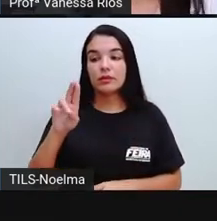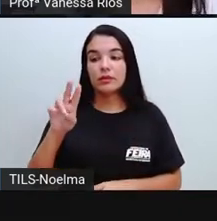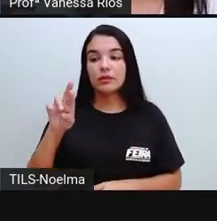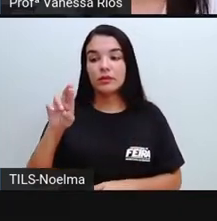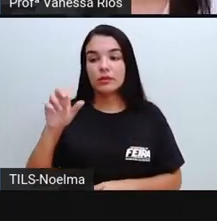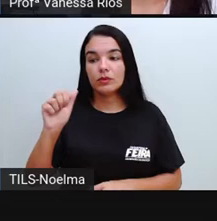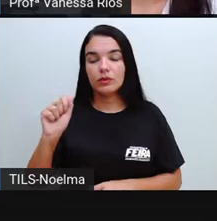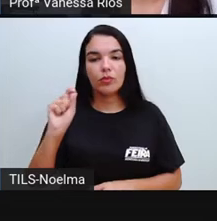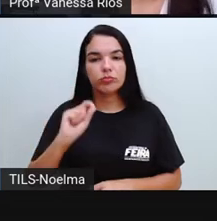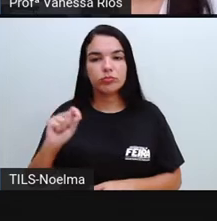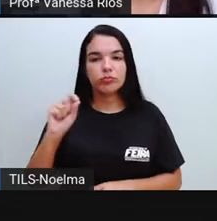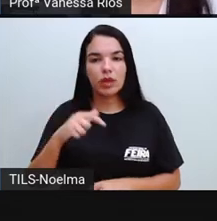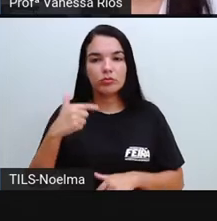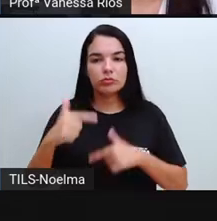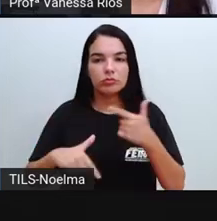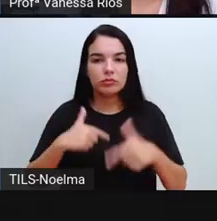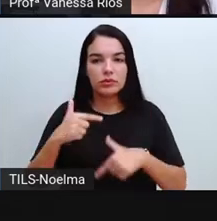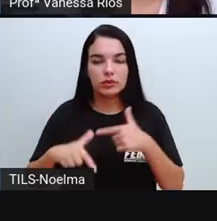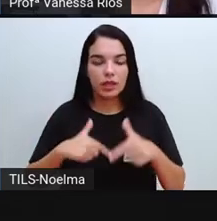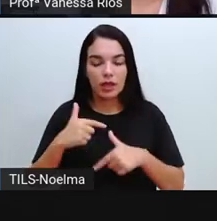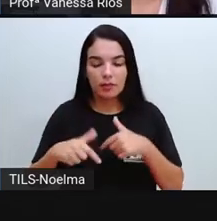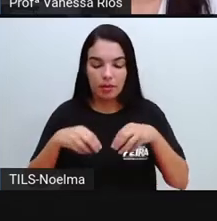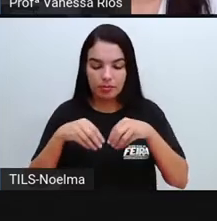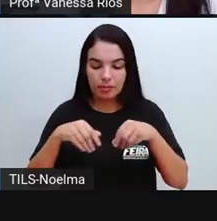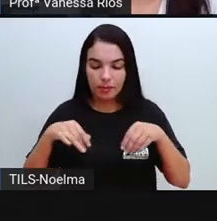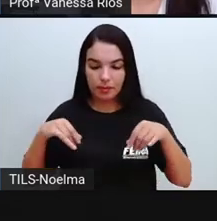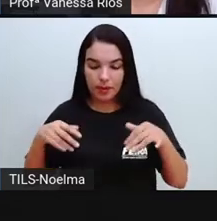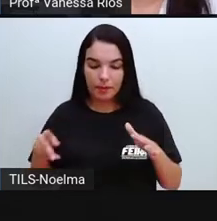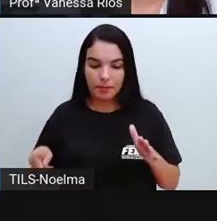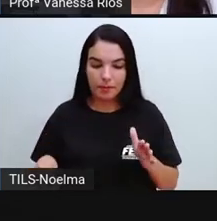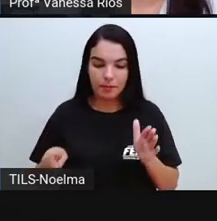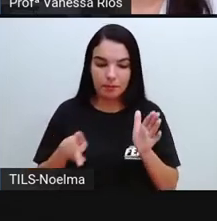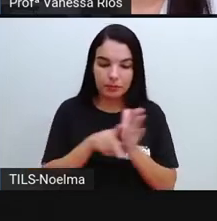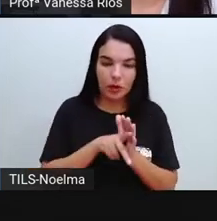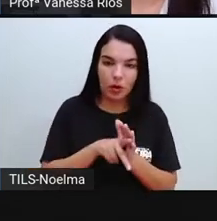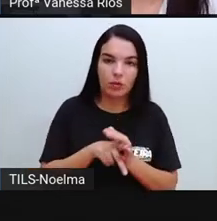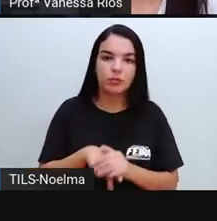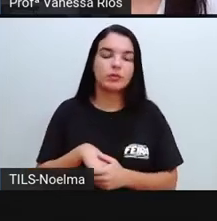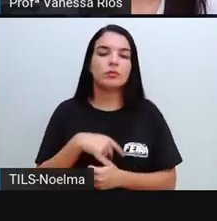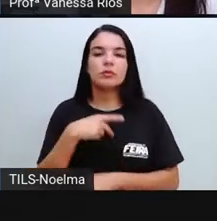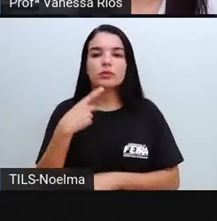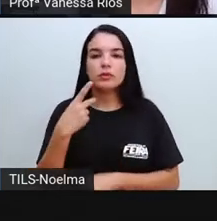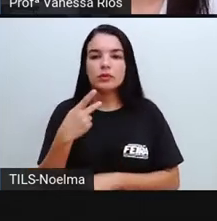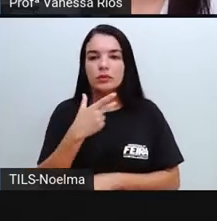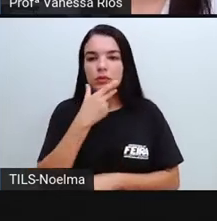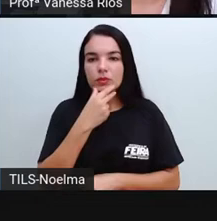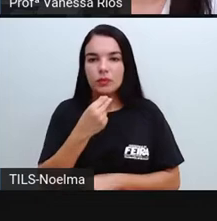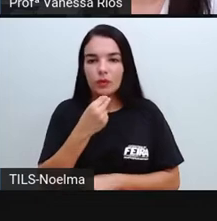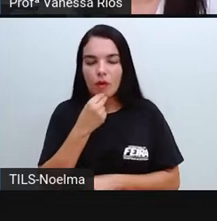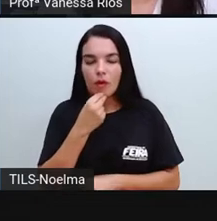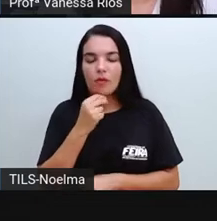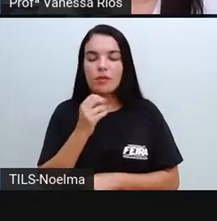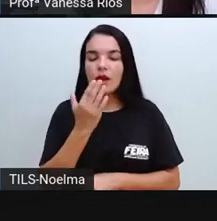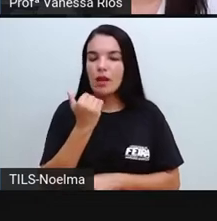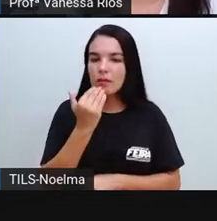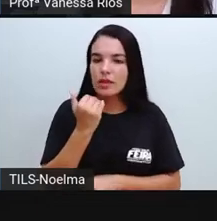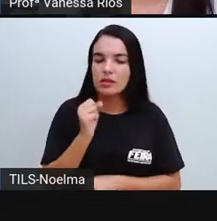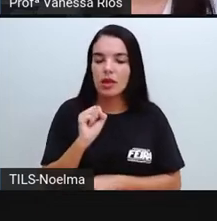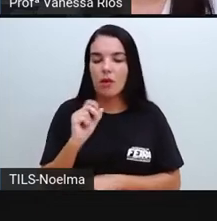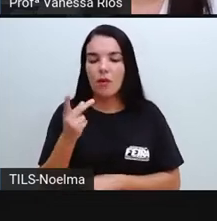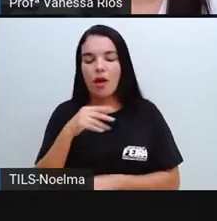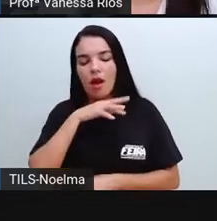cultivar a terra para dela se obterem vegetais úteis ao homem ou a criação de criação animais, lavra, cultura,